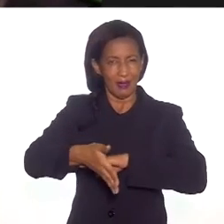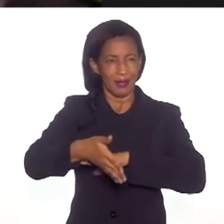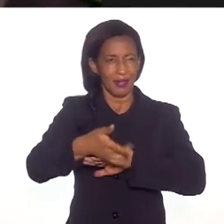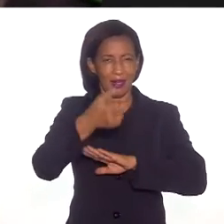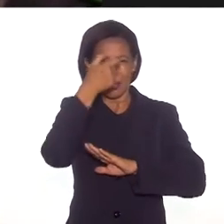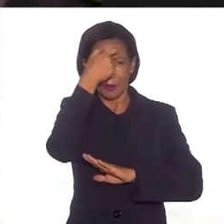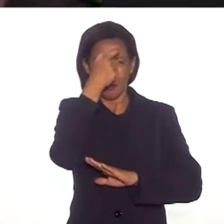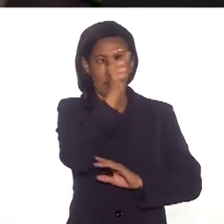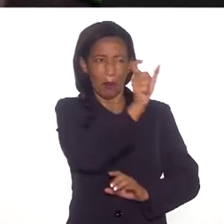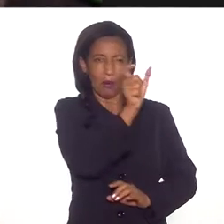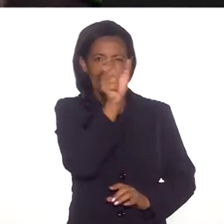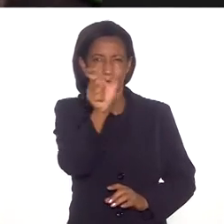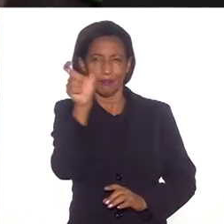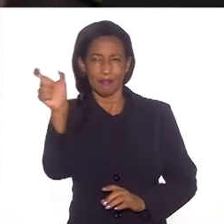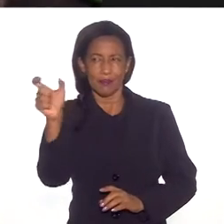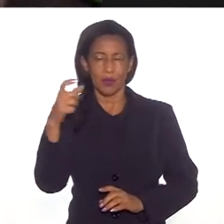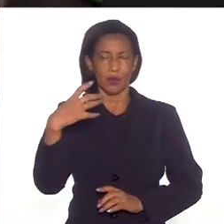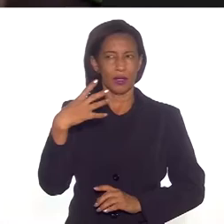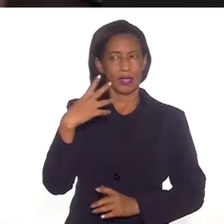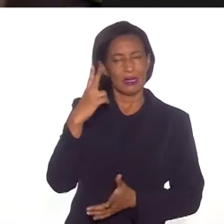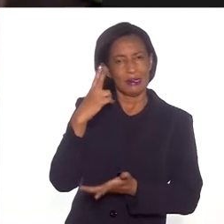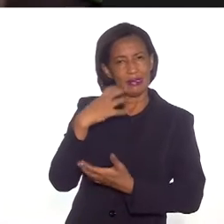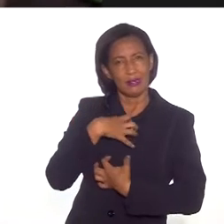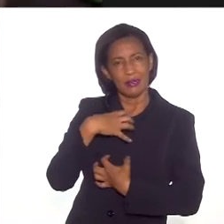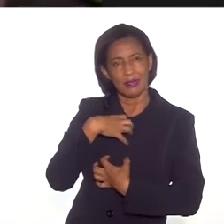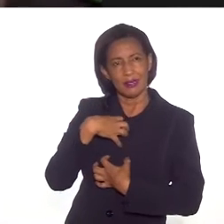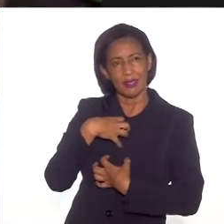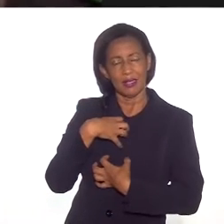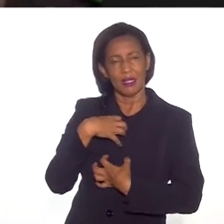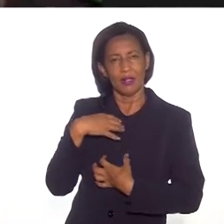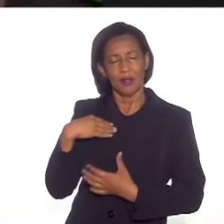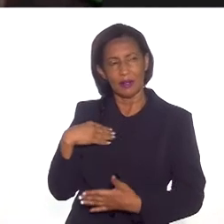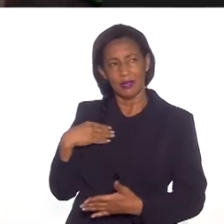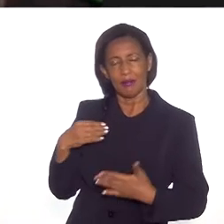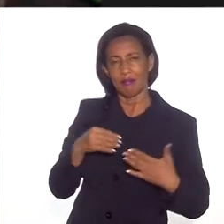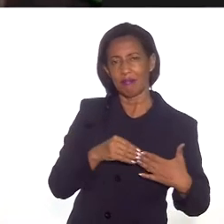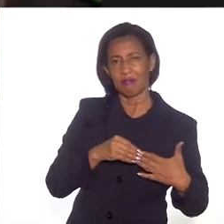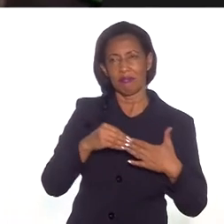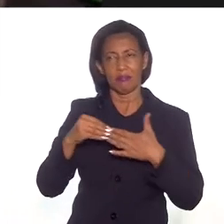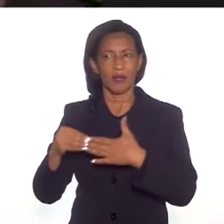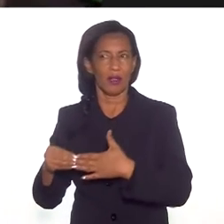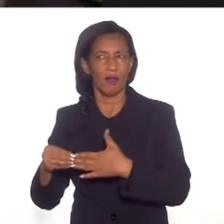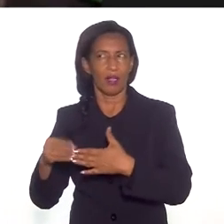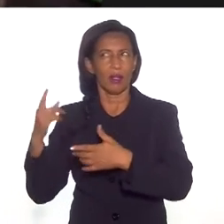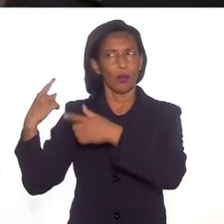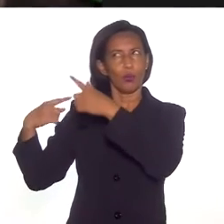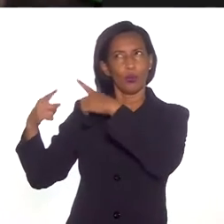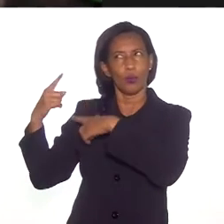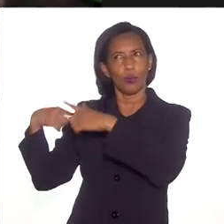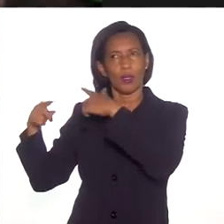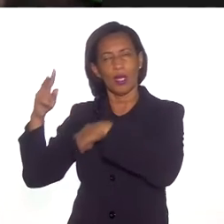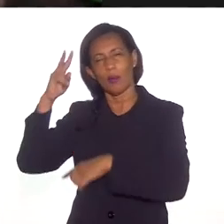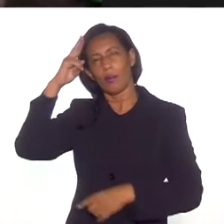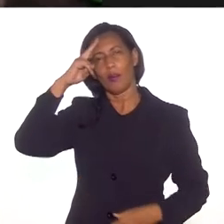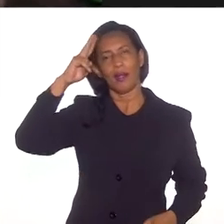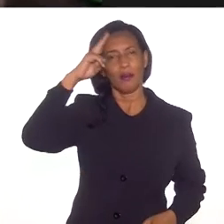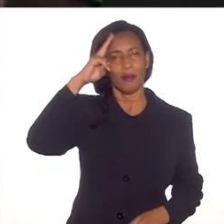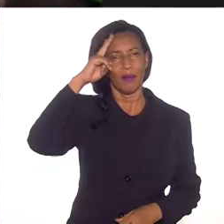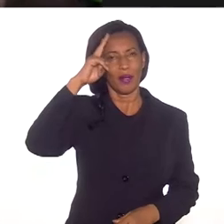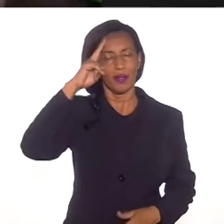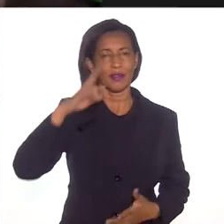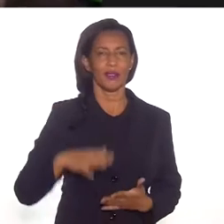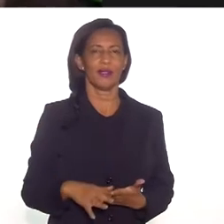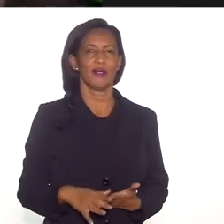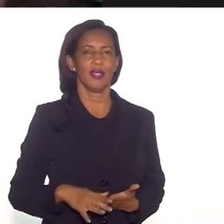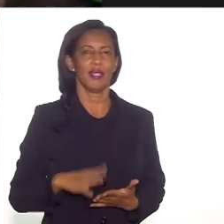afetivas, a gente acaba sendo levado para um tempo e levado para uma lembrança